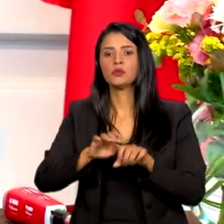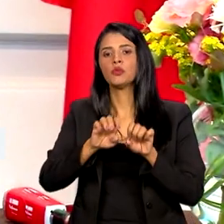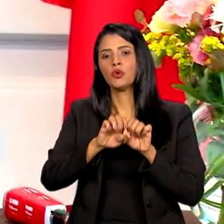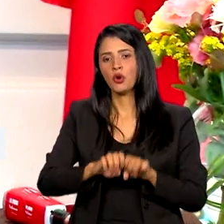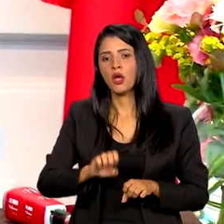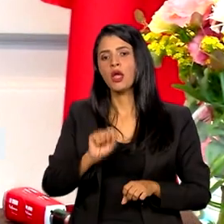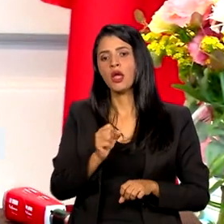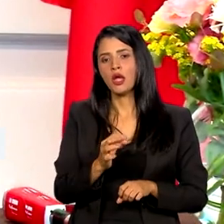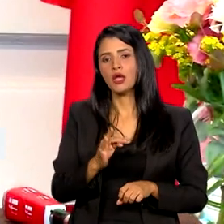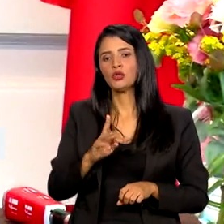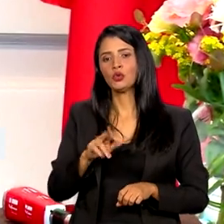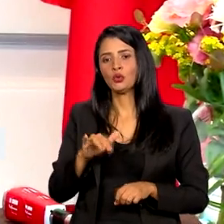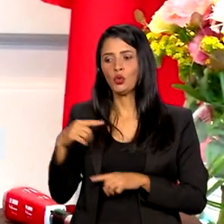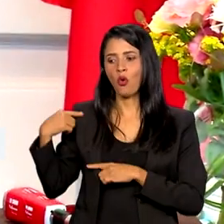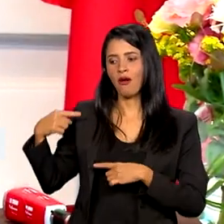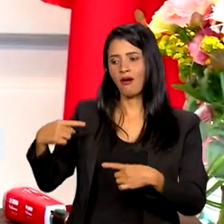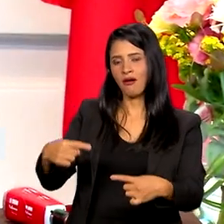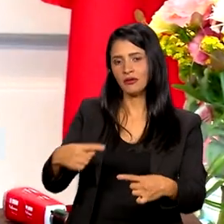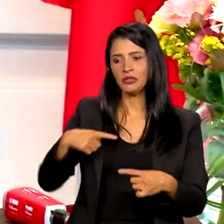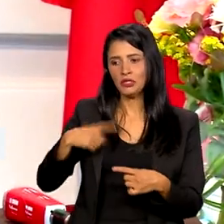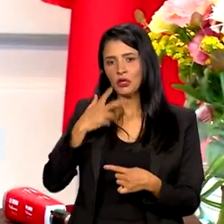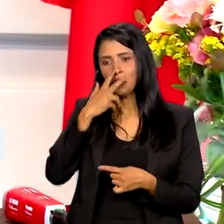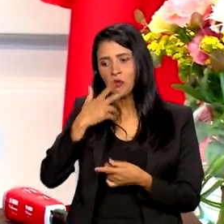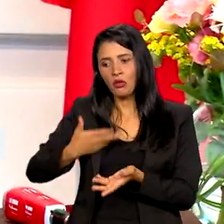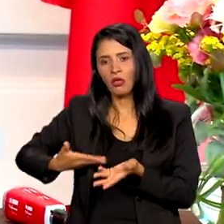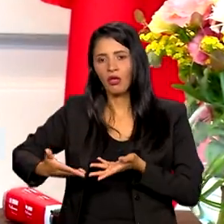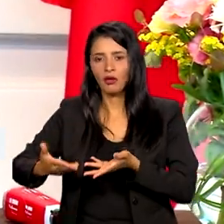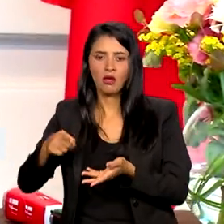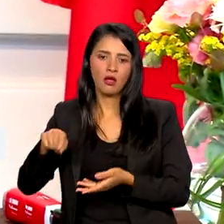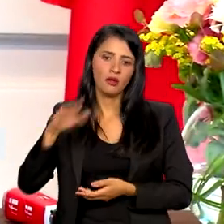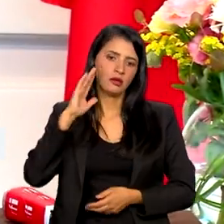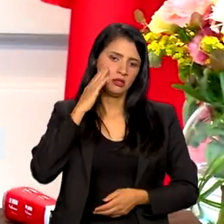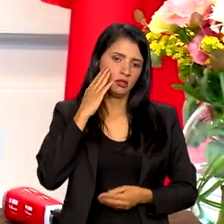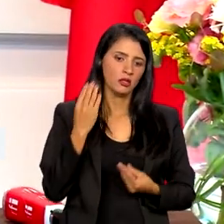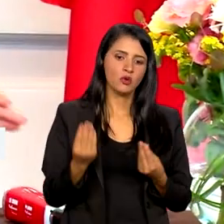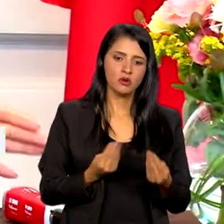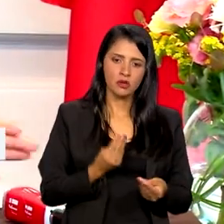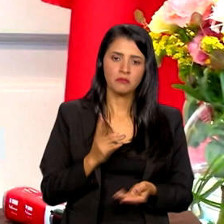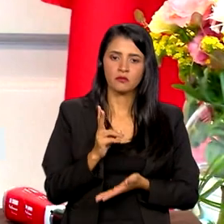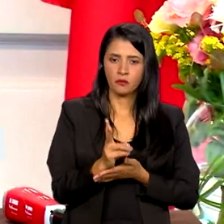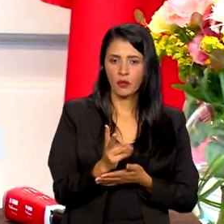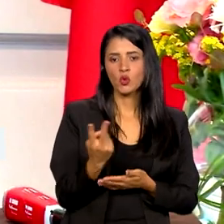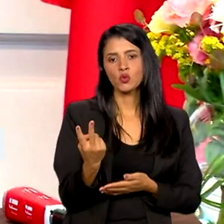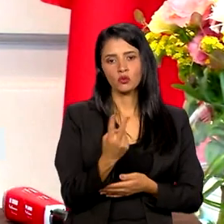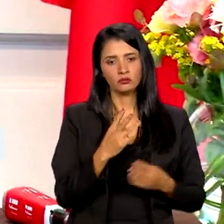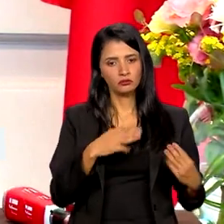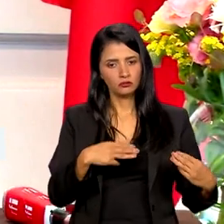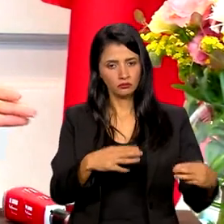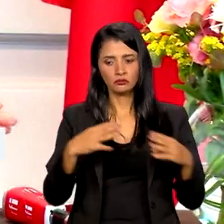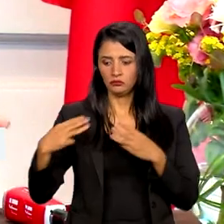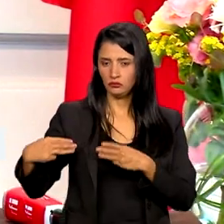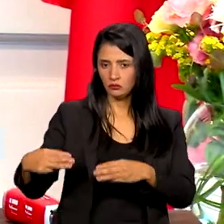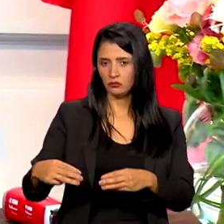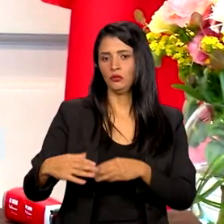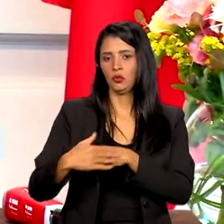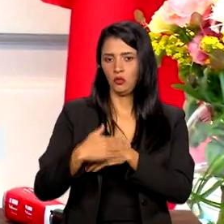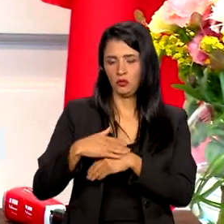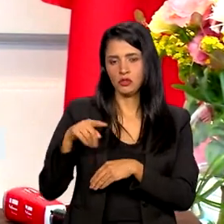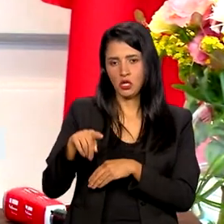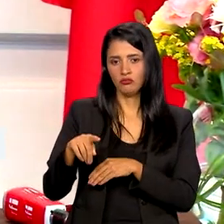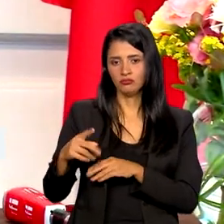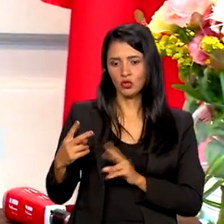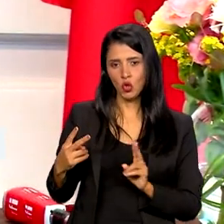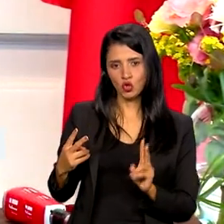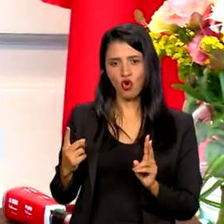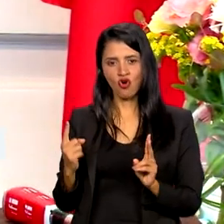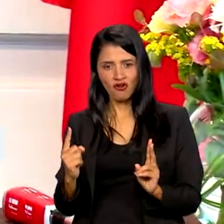desconstruir isso ali. E eu acho que o mais importante foi ela entender que mesmo os dois ministérios falando ali conjuntamente,